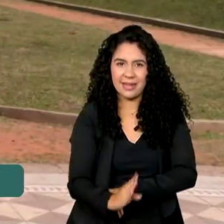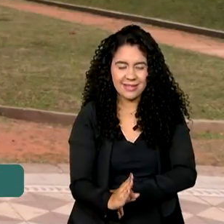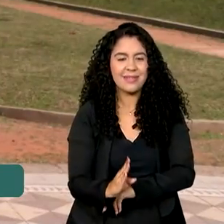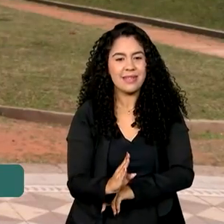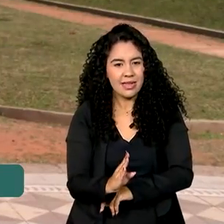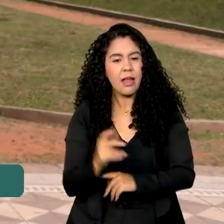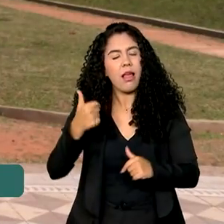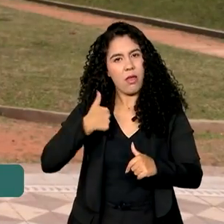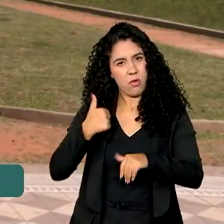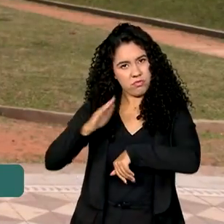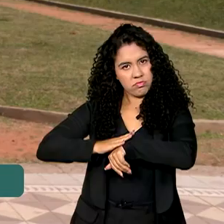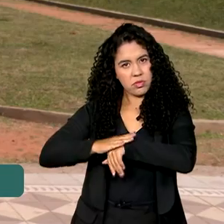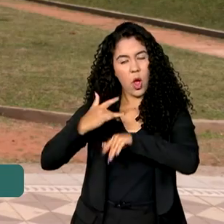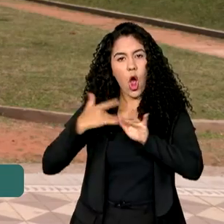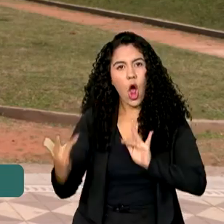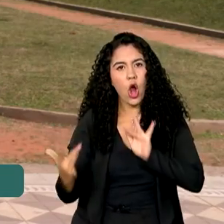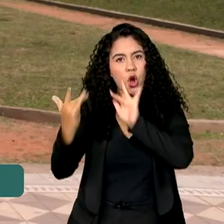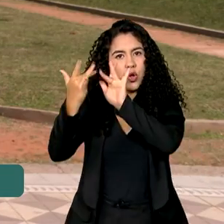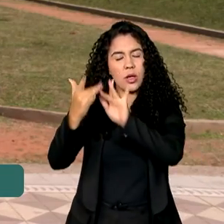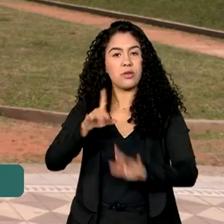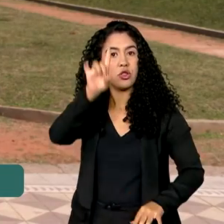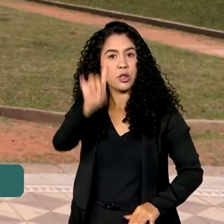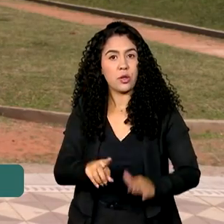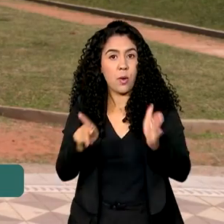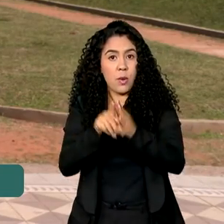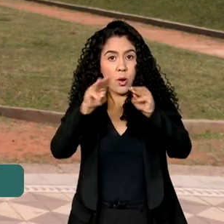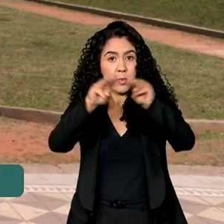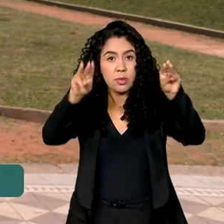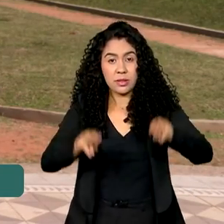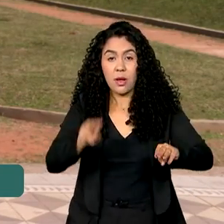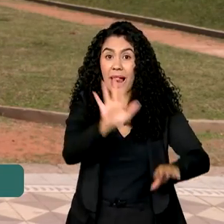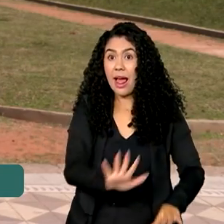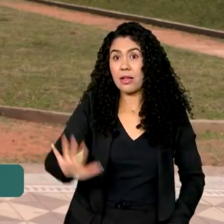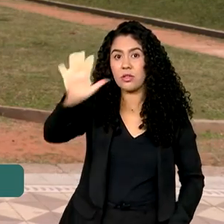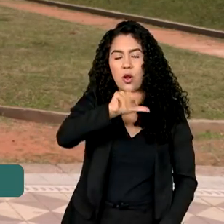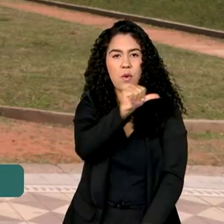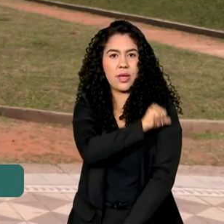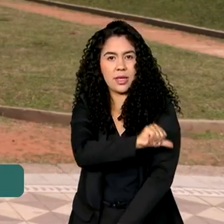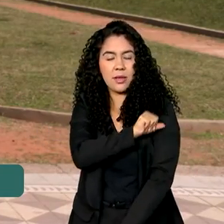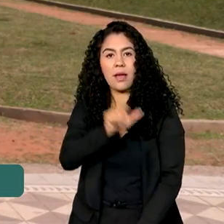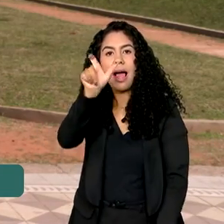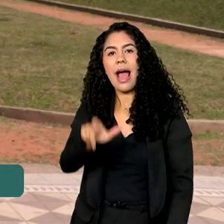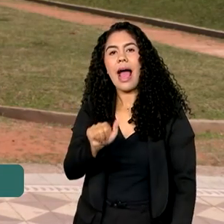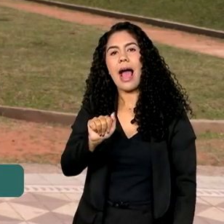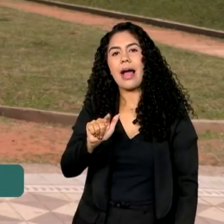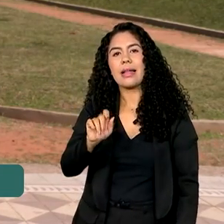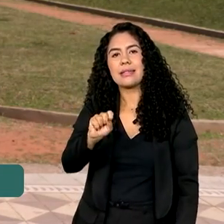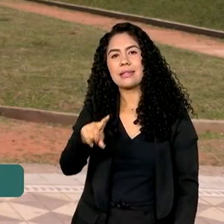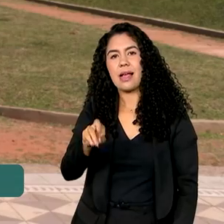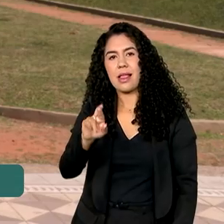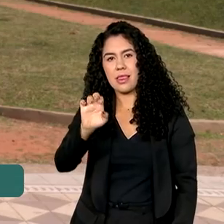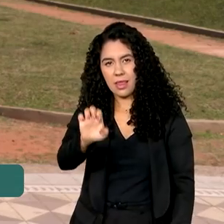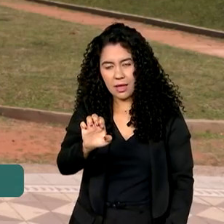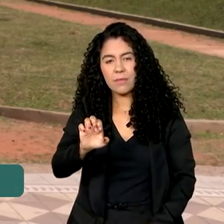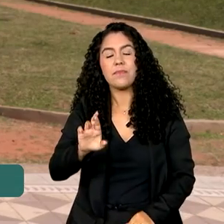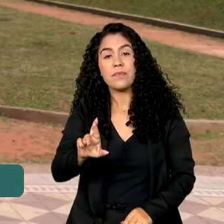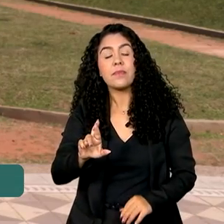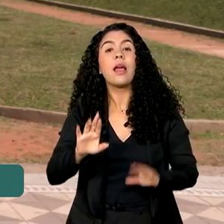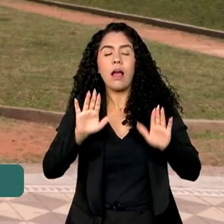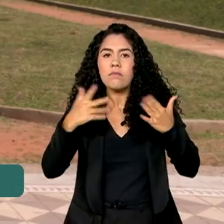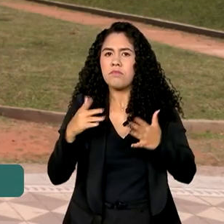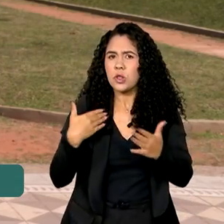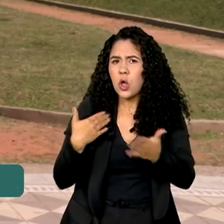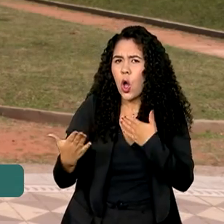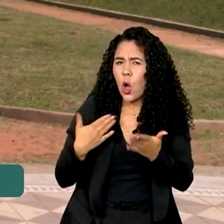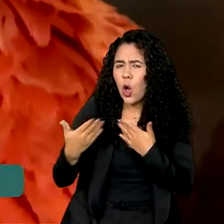entrei em contato com o diretor do Museu Nacional do Rio, o doutor Alexander Kellner, e começamos a